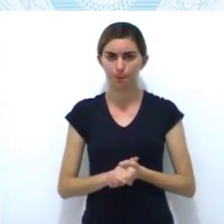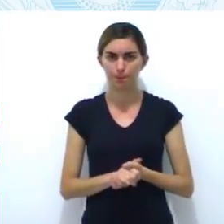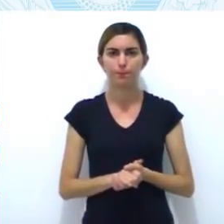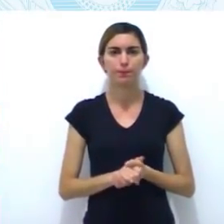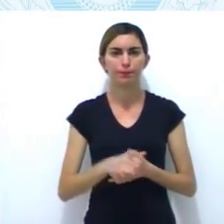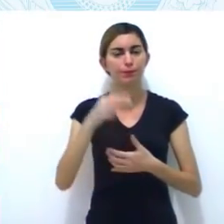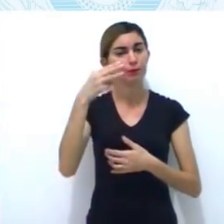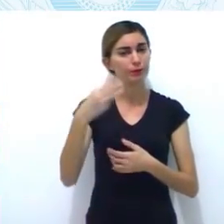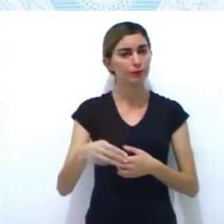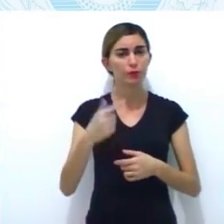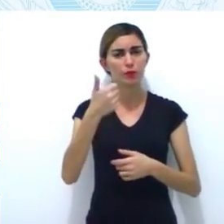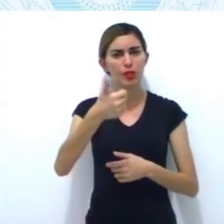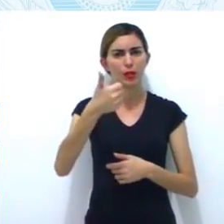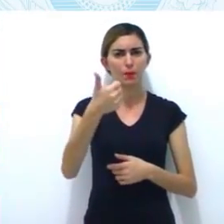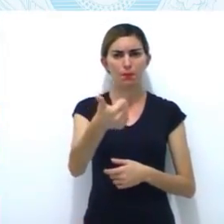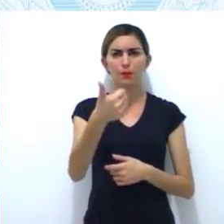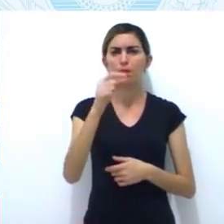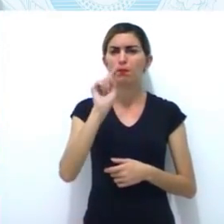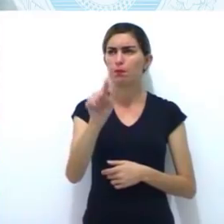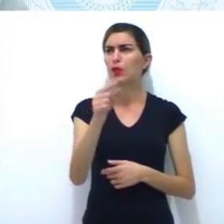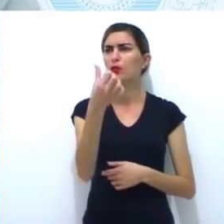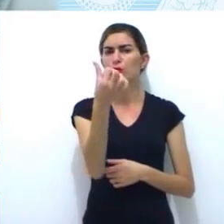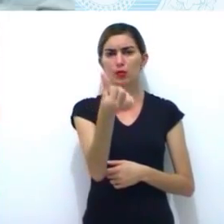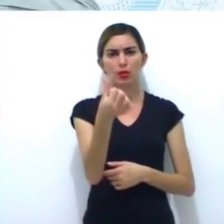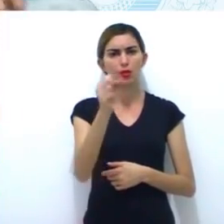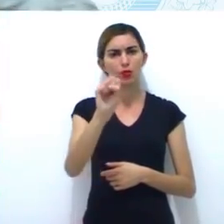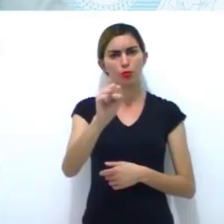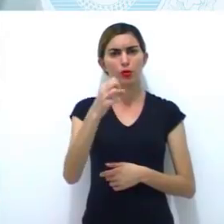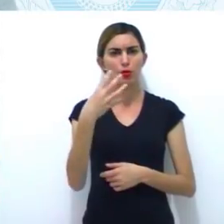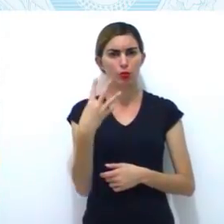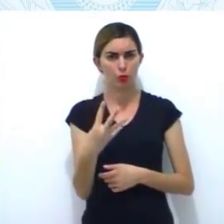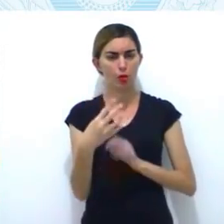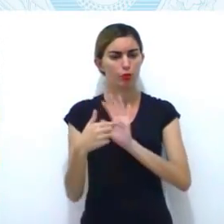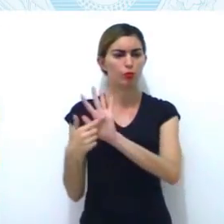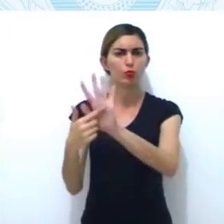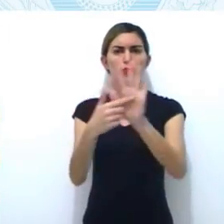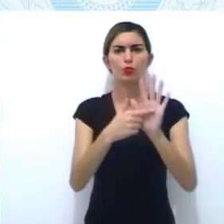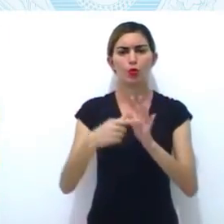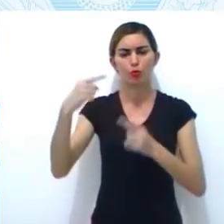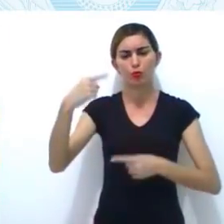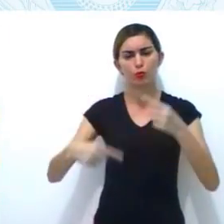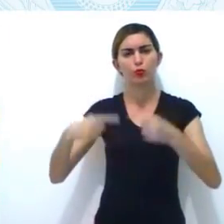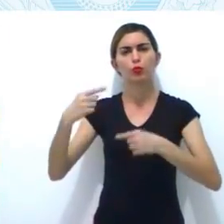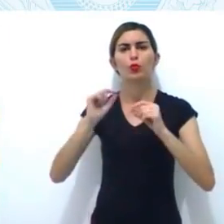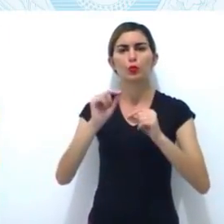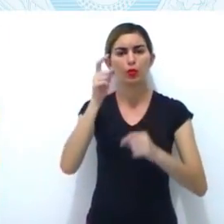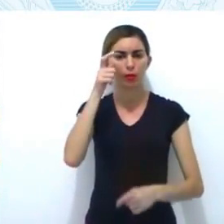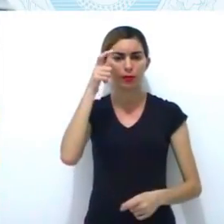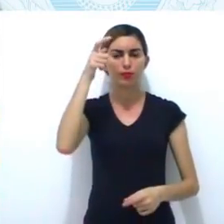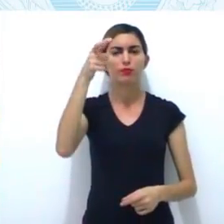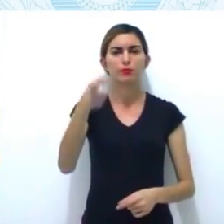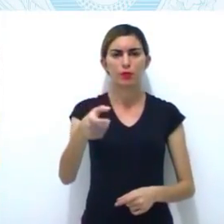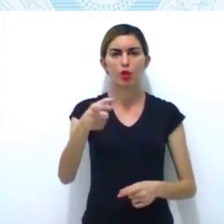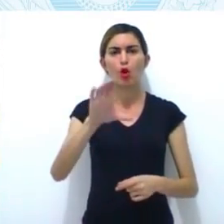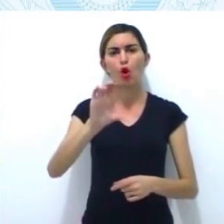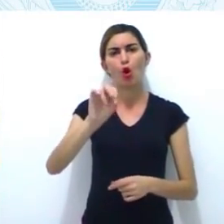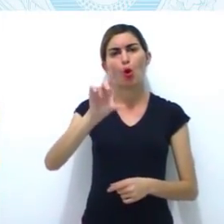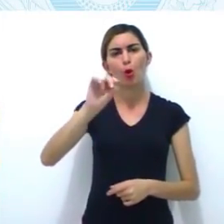Então, objetivo foi esse. E como ocorreu? Na noite de 24 de fevereiro de